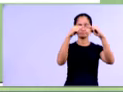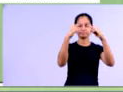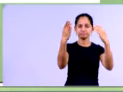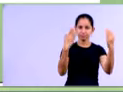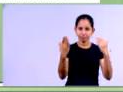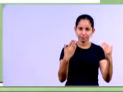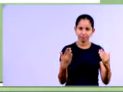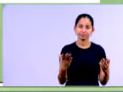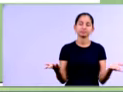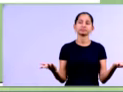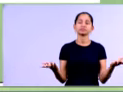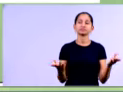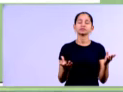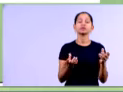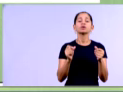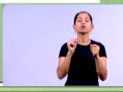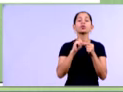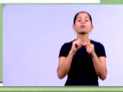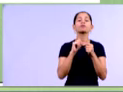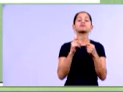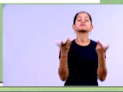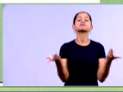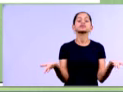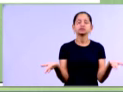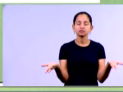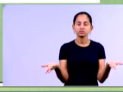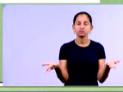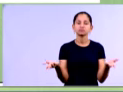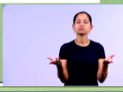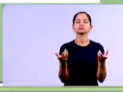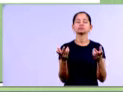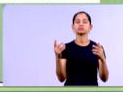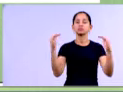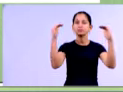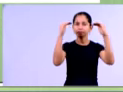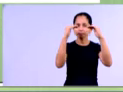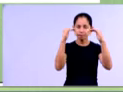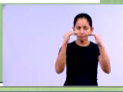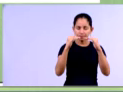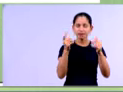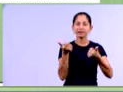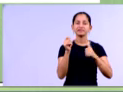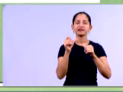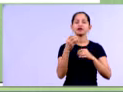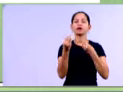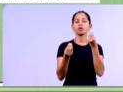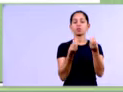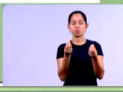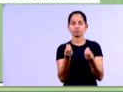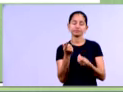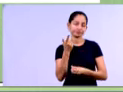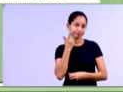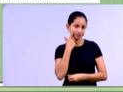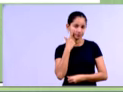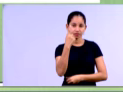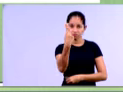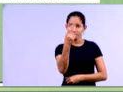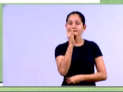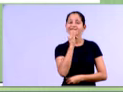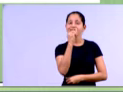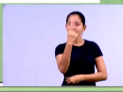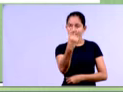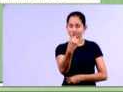sequência, como é nós vamos calcular a nossa análise horizontal, né? Vamos pegar aqui uma conta como exemplo.